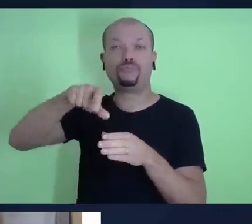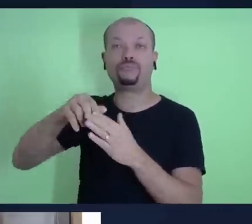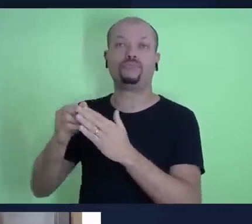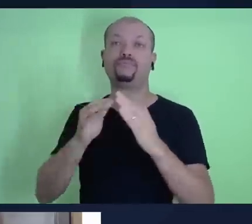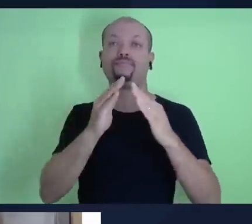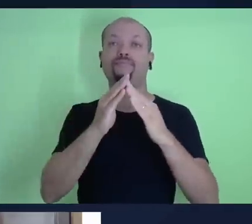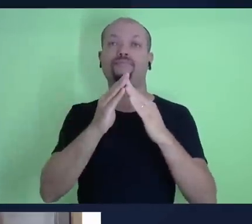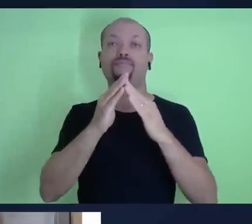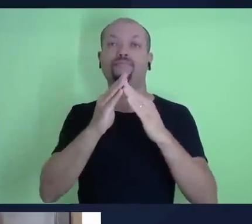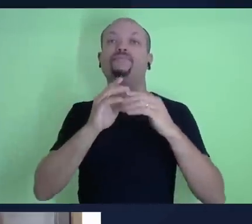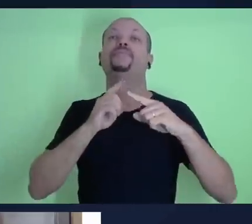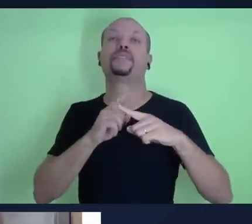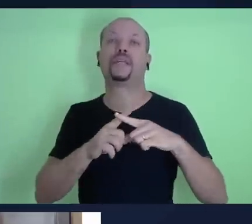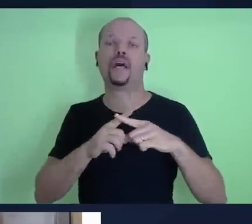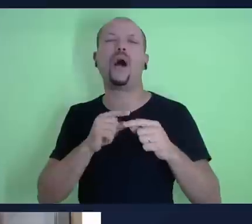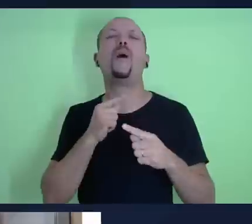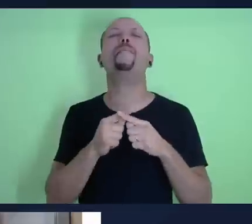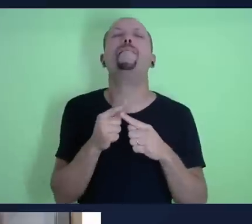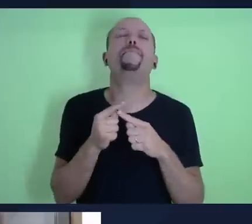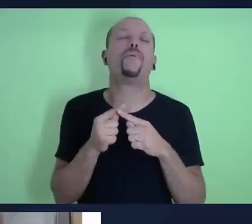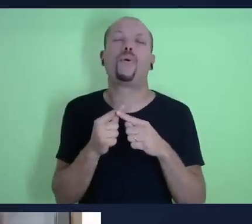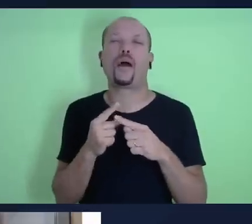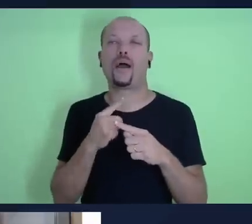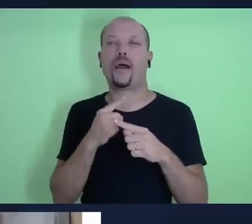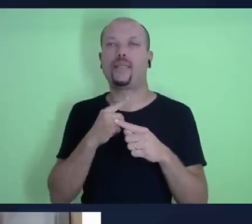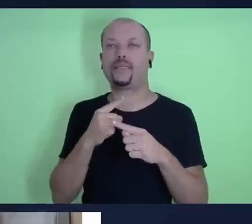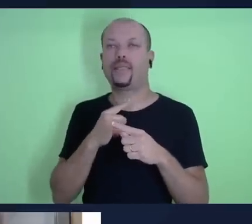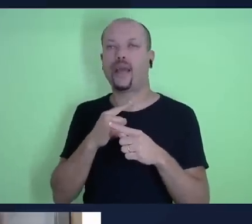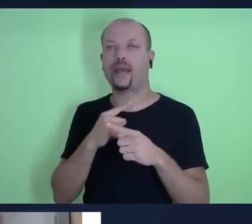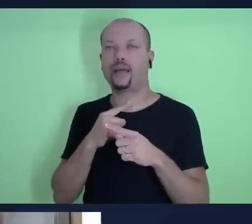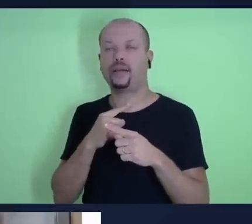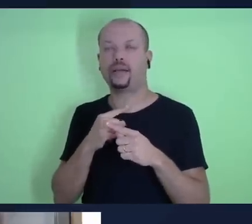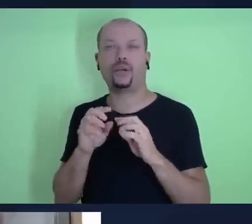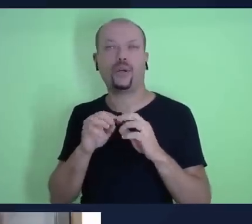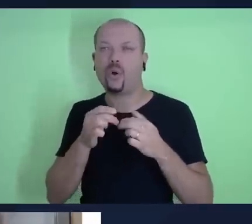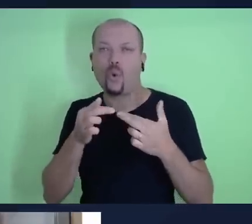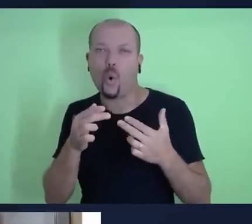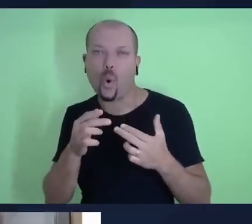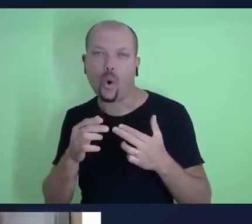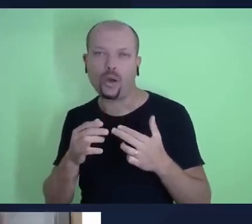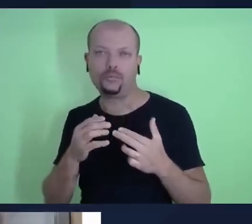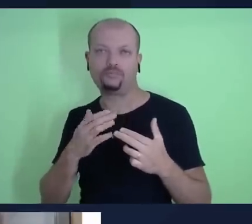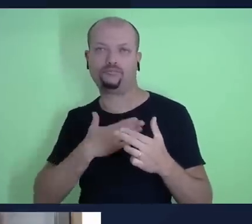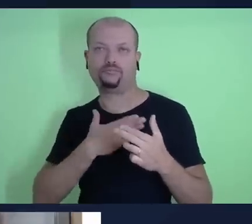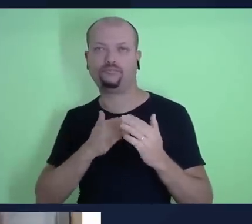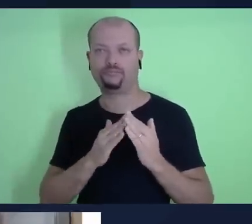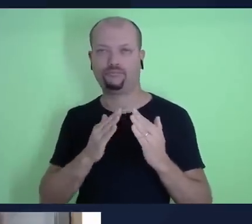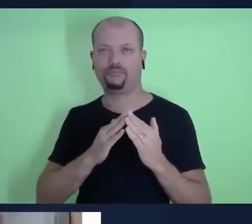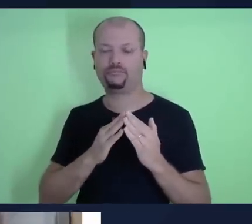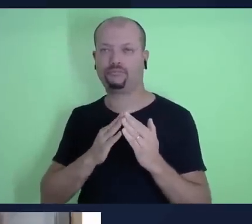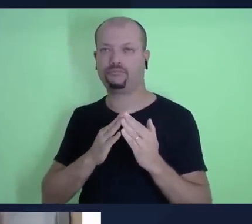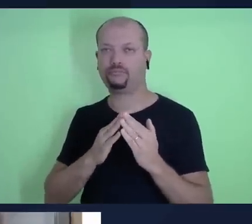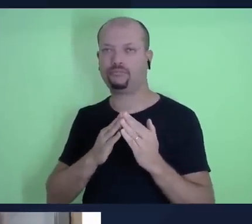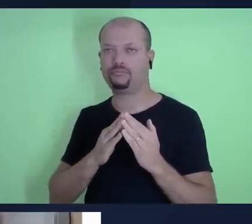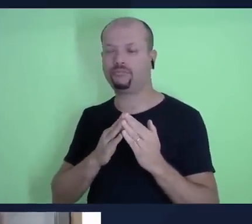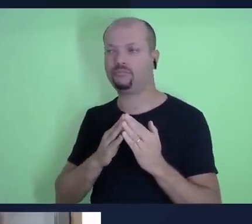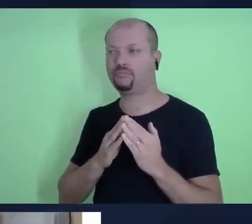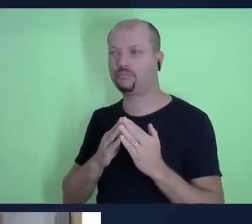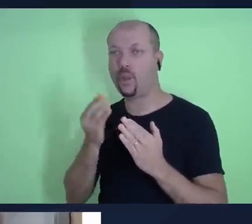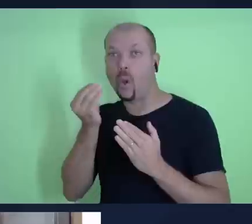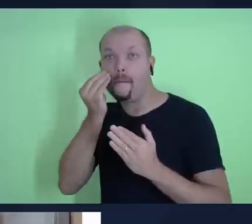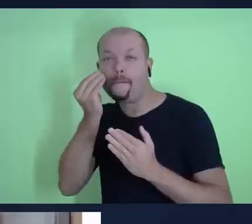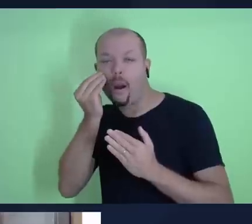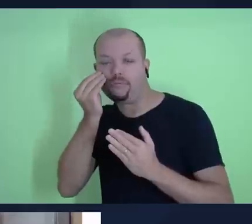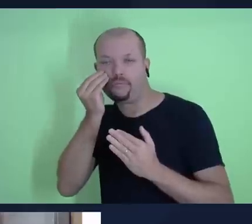tesouro para que haja mantimento na minha casa. Ponham-me à prova nisto, diz o Senhor dos Exércitos,